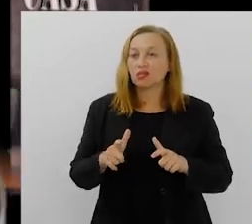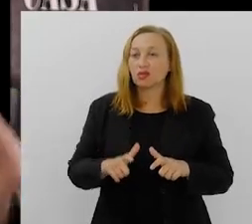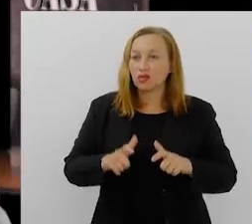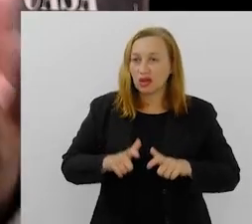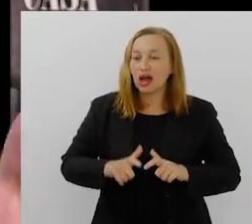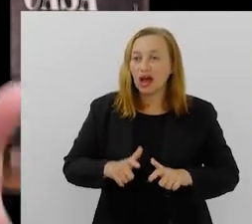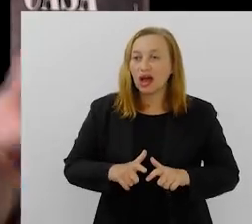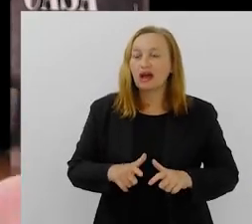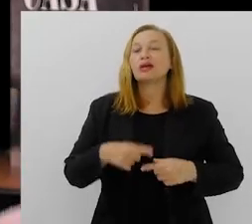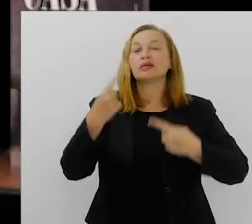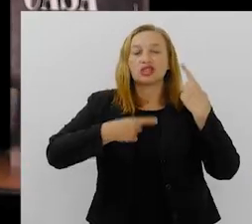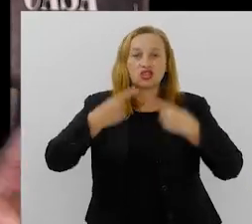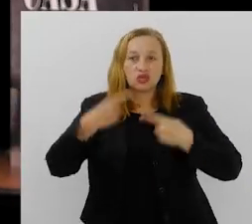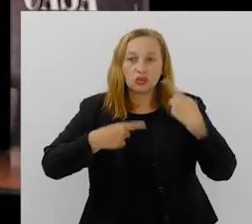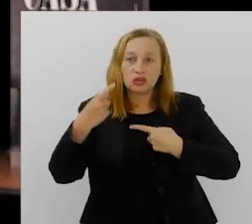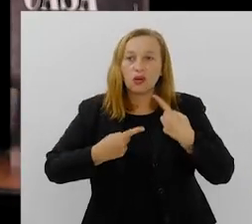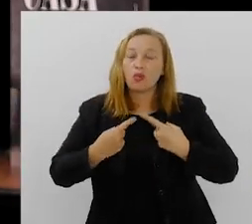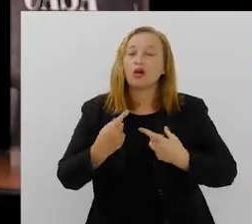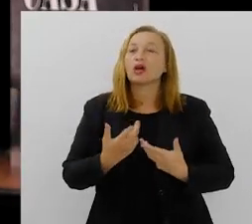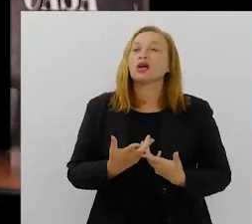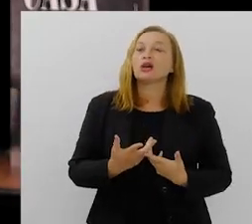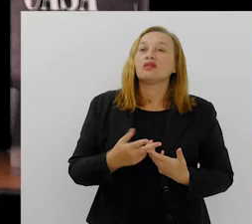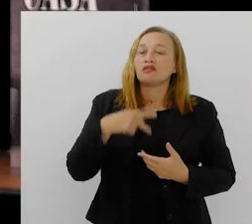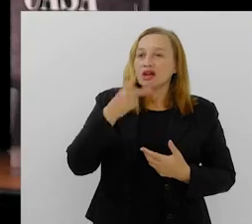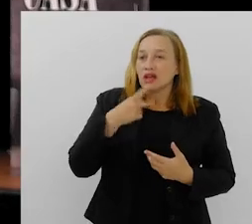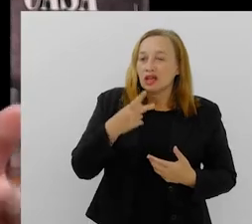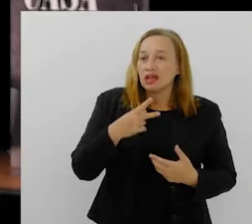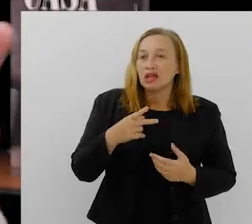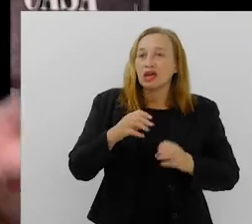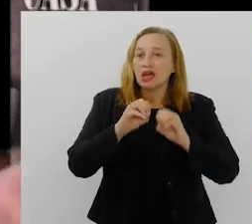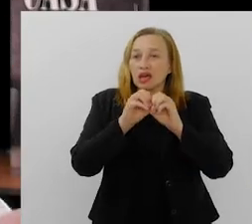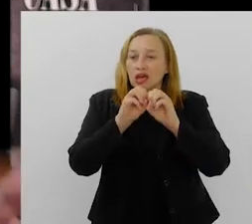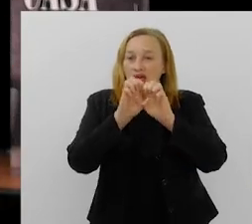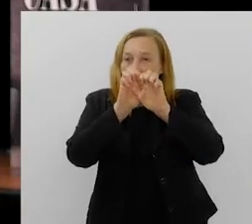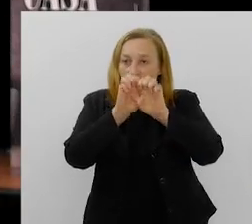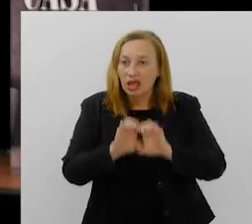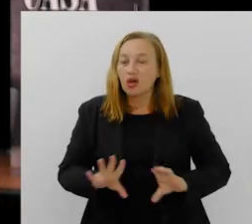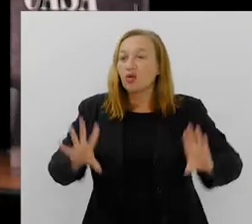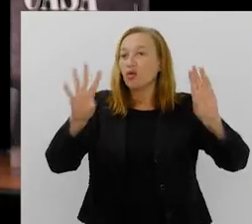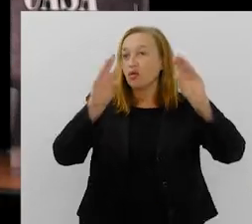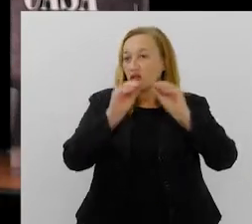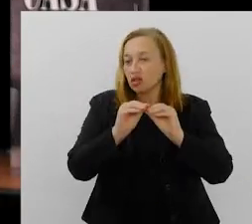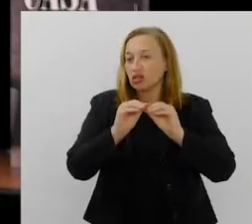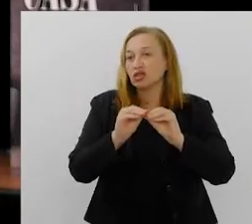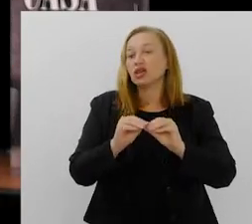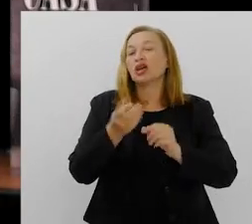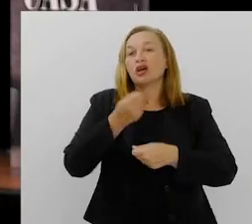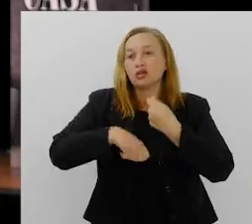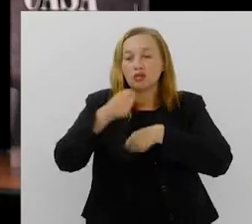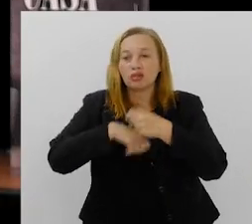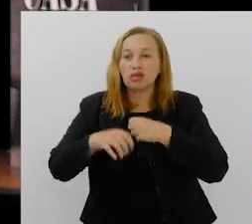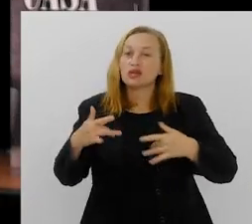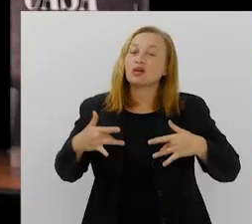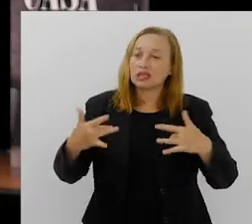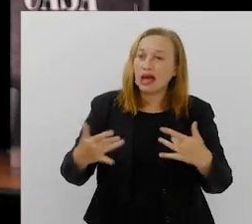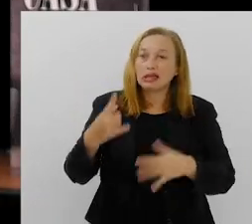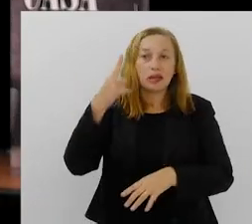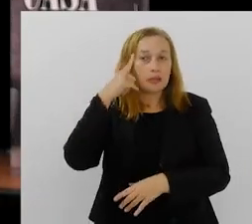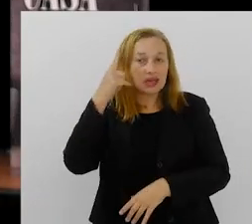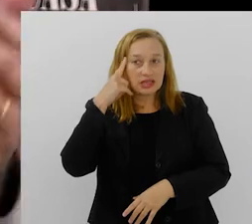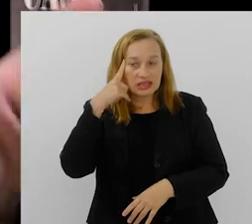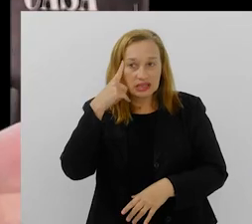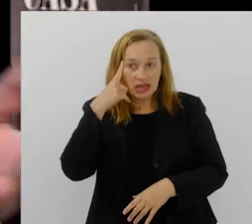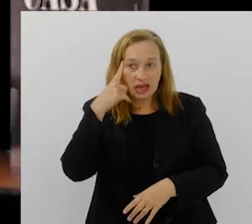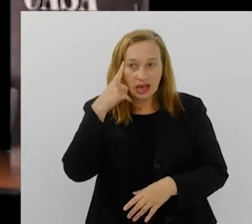região frutífera para essa discussão, vamos falar sobre ecologia, vamos pensar sobre economia solidária, vamos